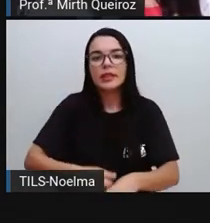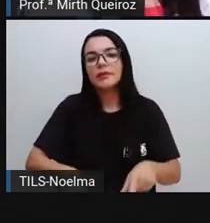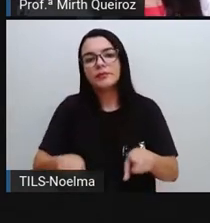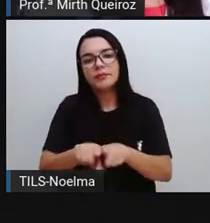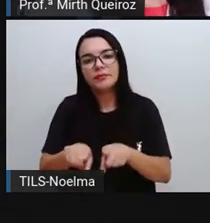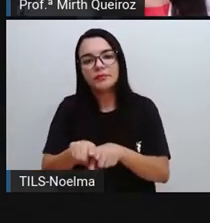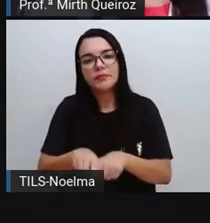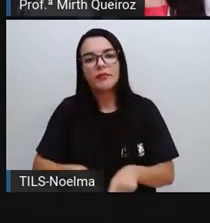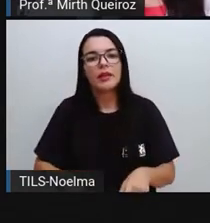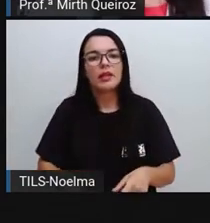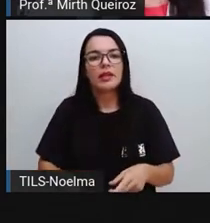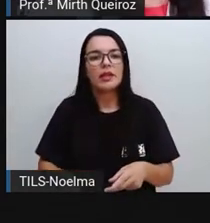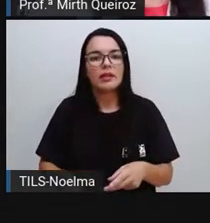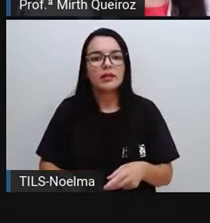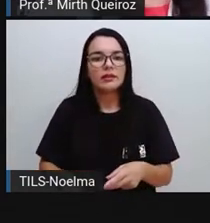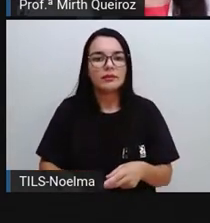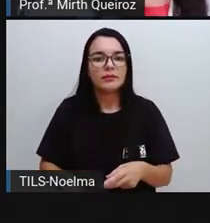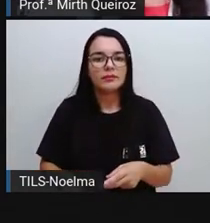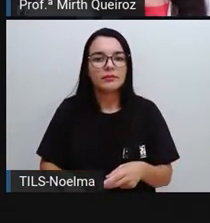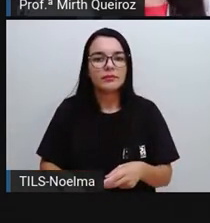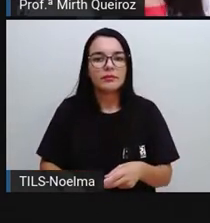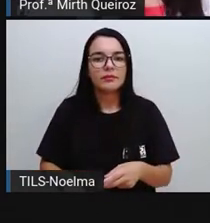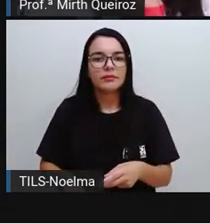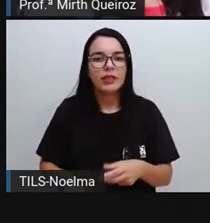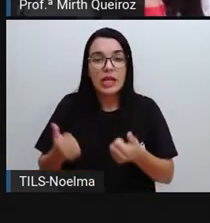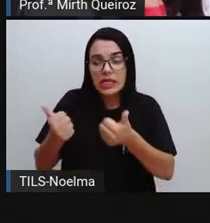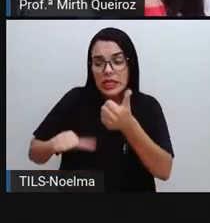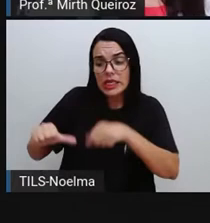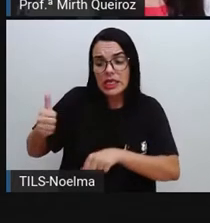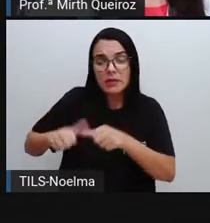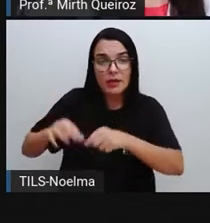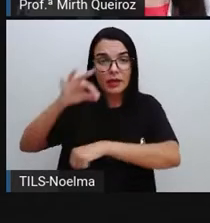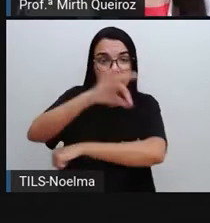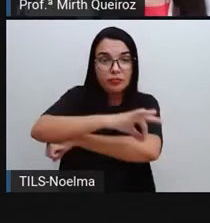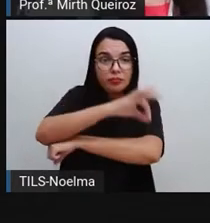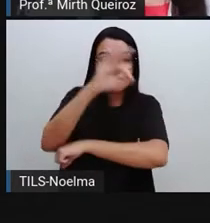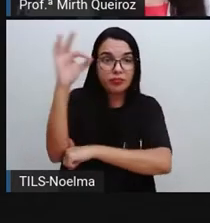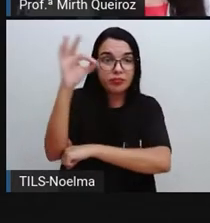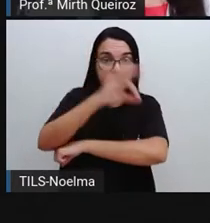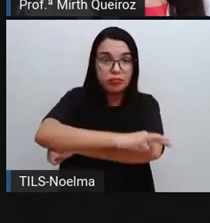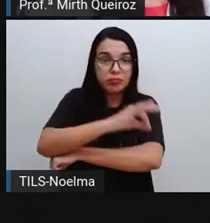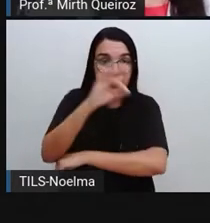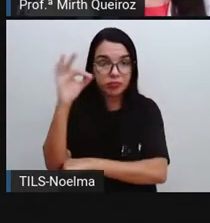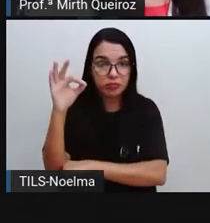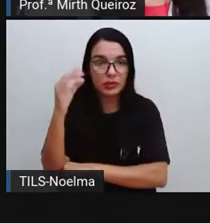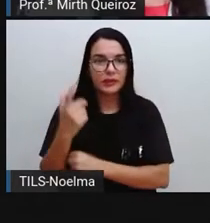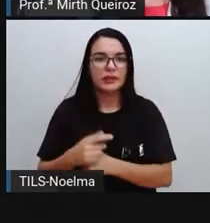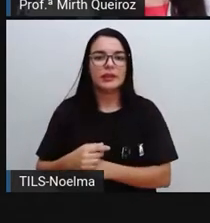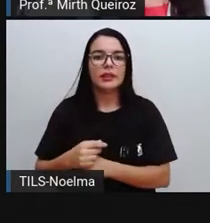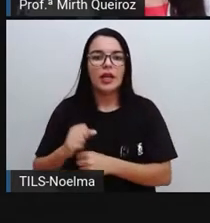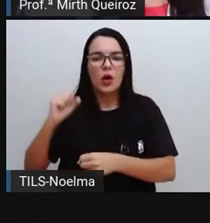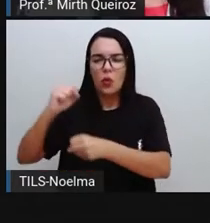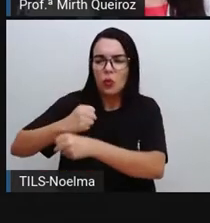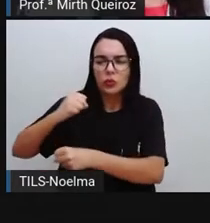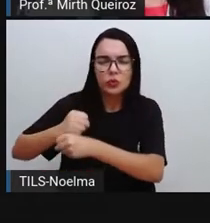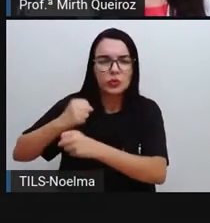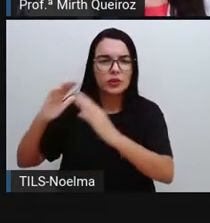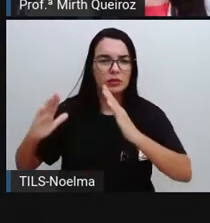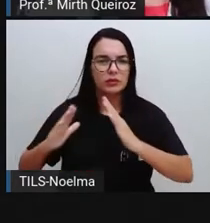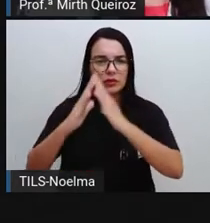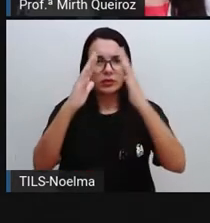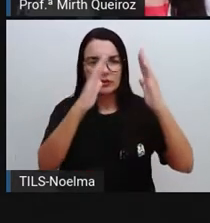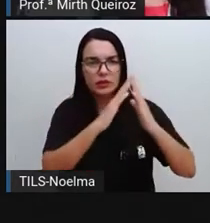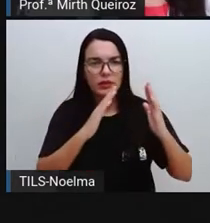noveleira, nós temos química e petroquímica, maquinários, construção civil,